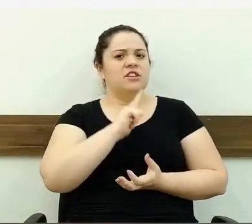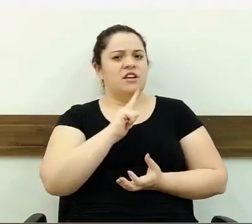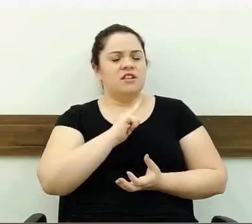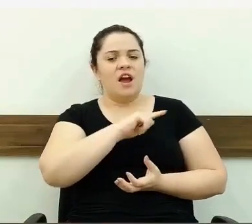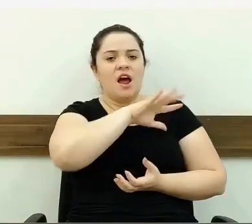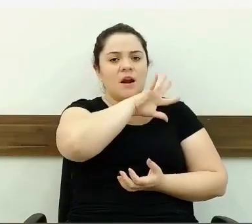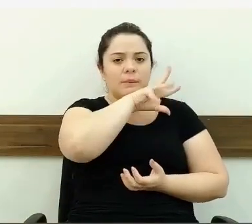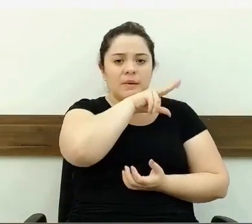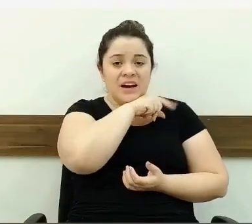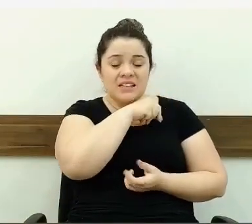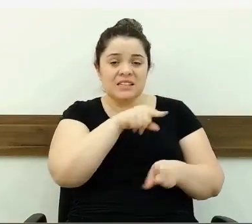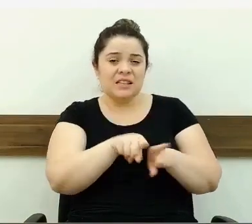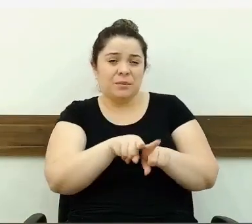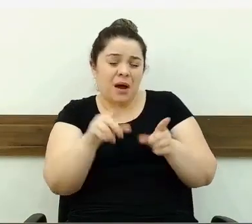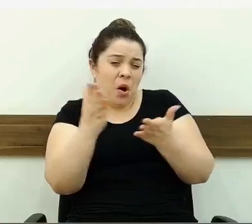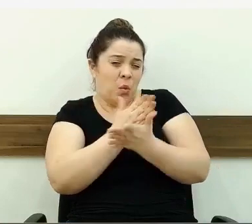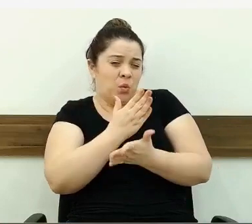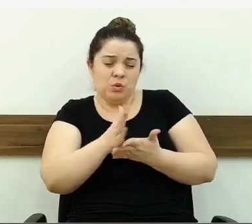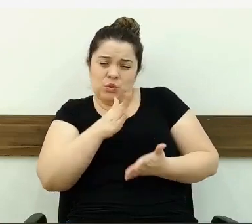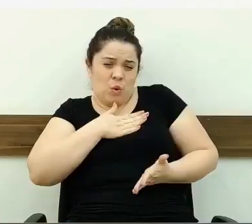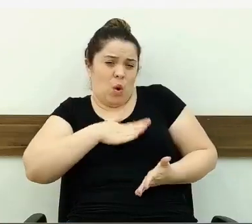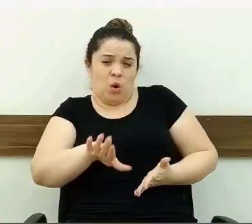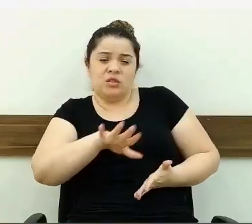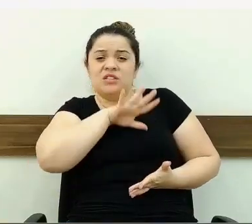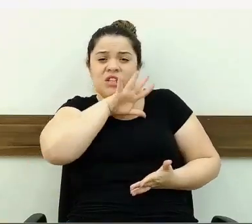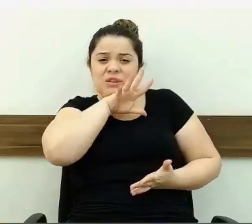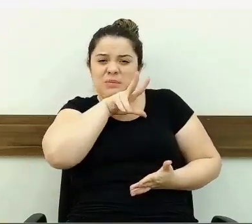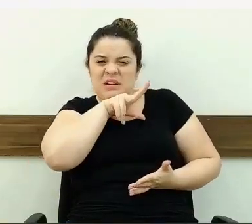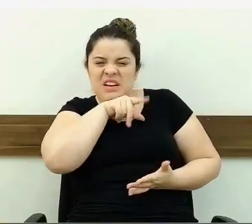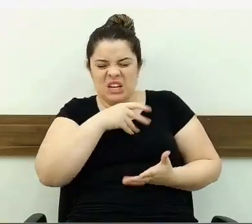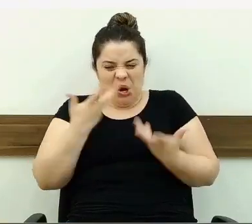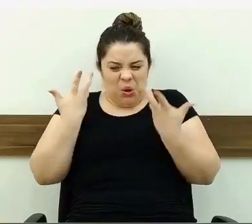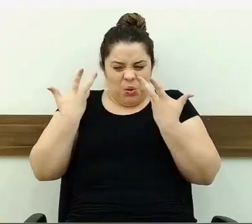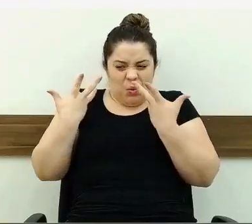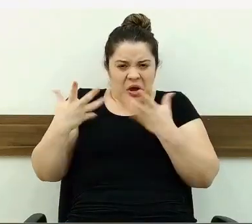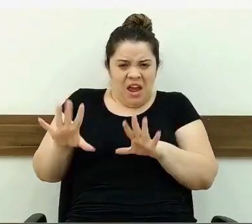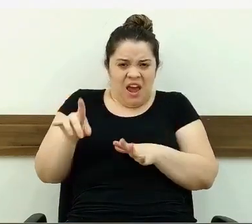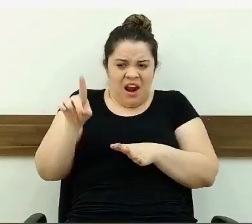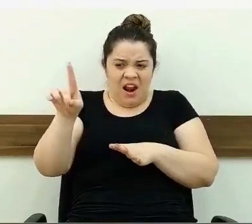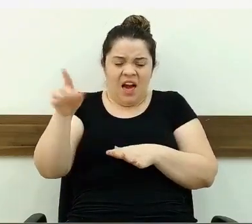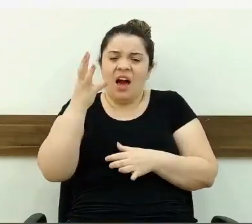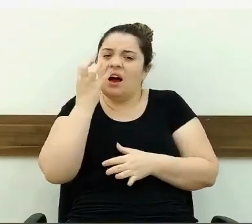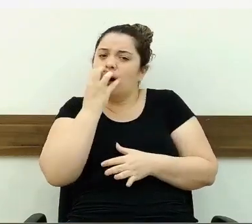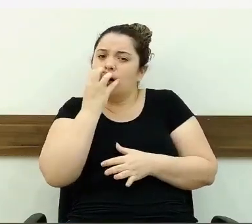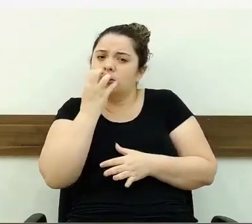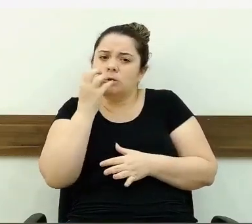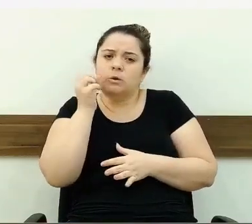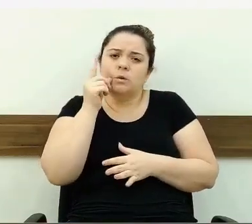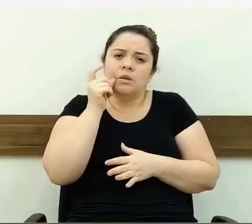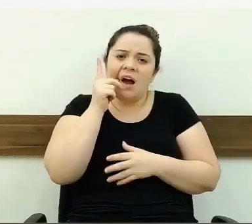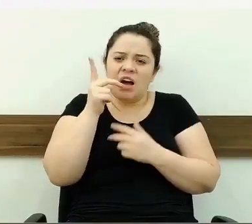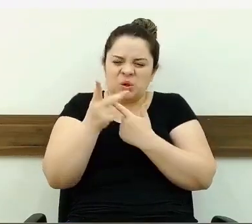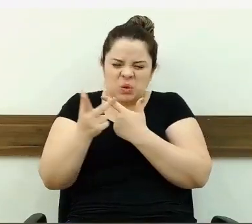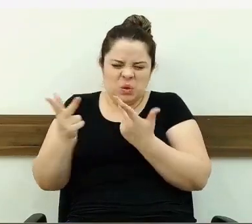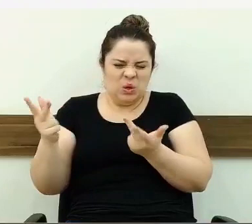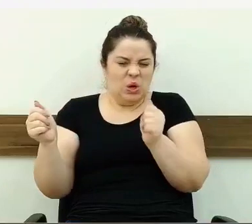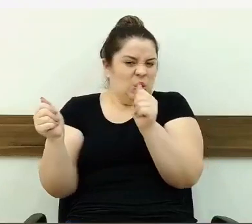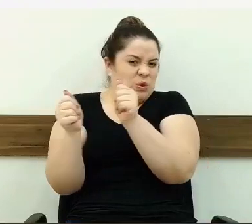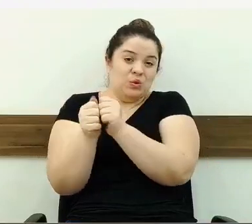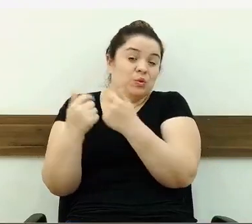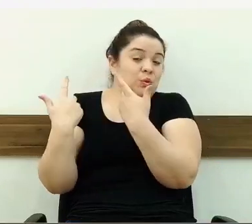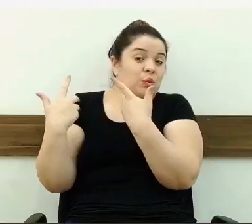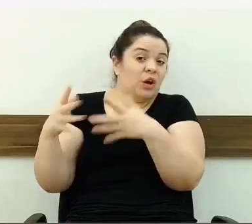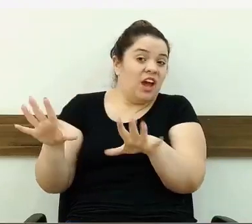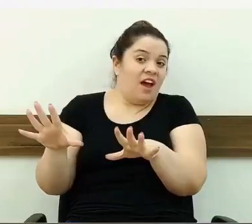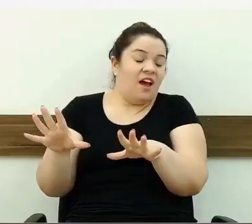não gostam de animais e acabam se sentindo invadidos quando estão num parque ou tem um animal que ele se sente que é perigoso. Ou até mesmo qualquer